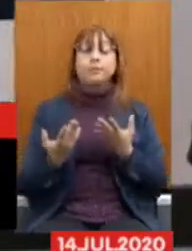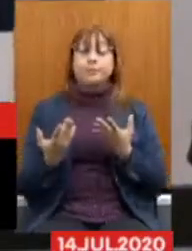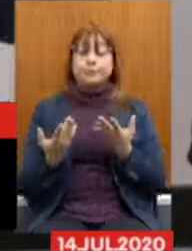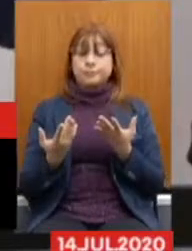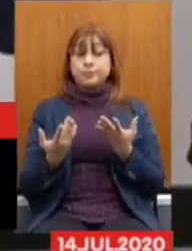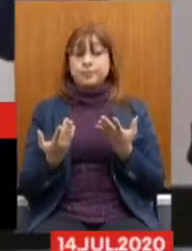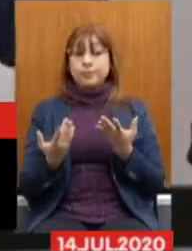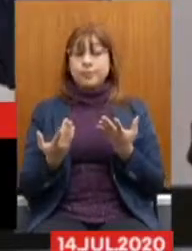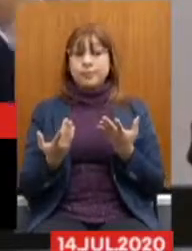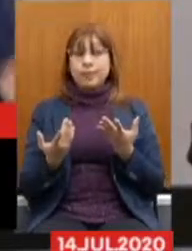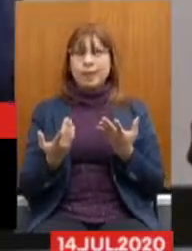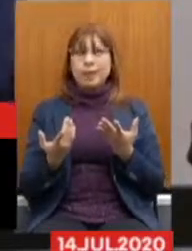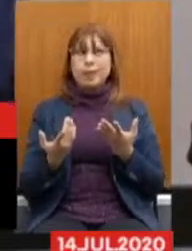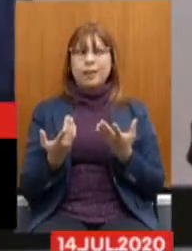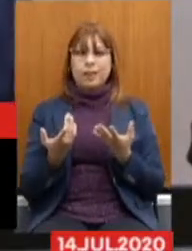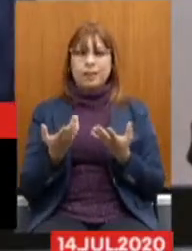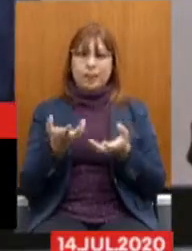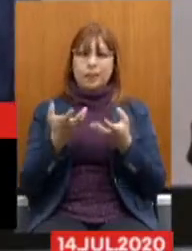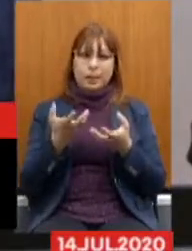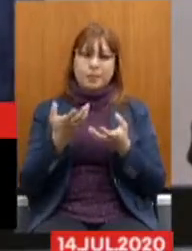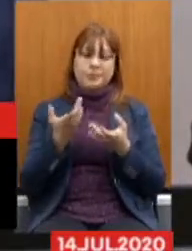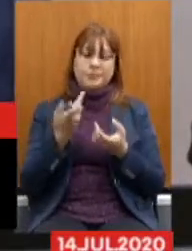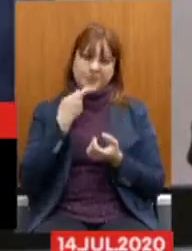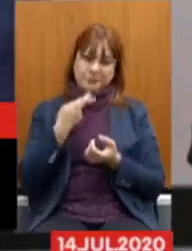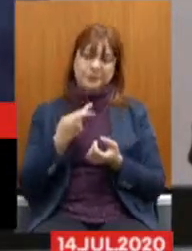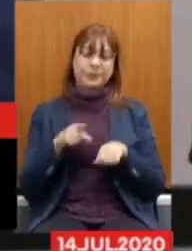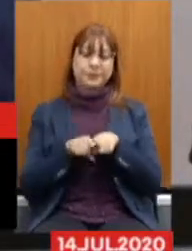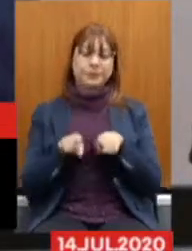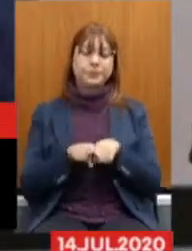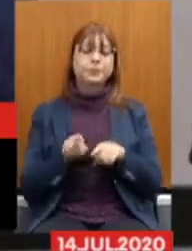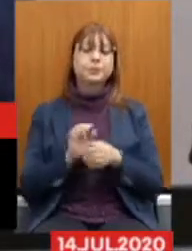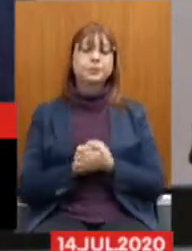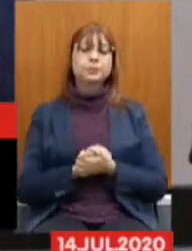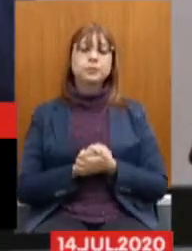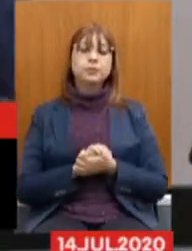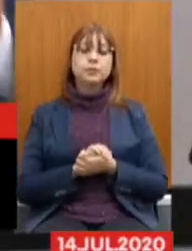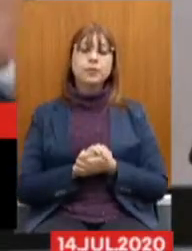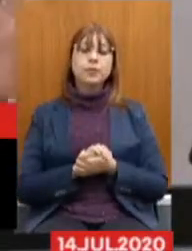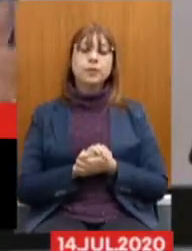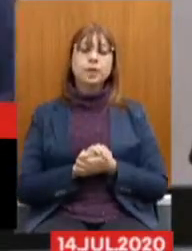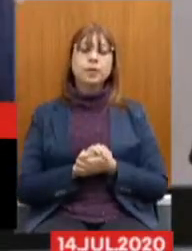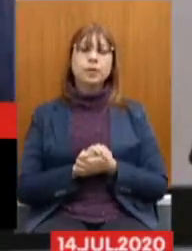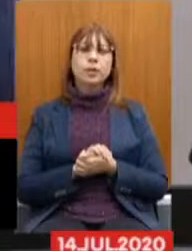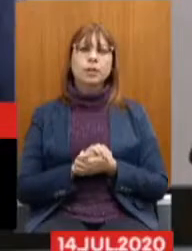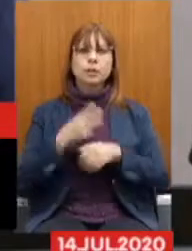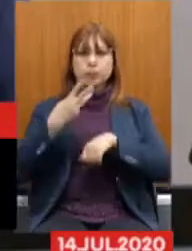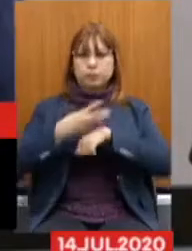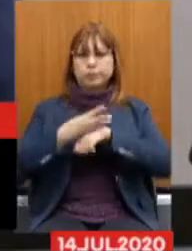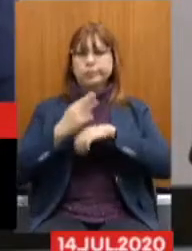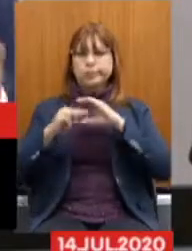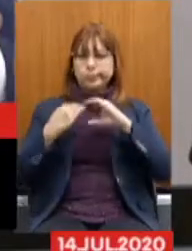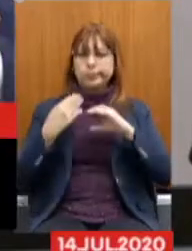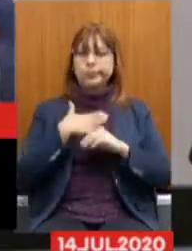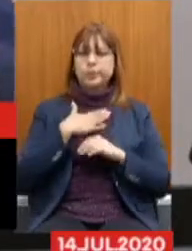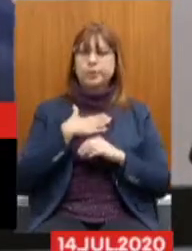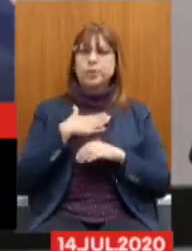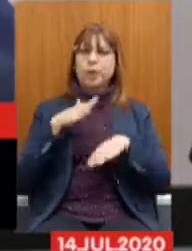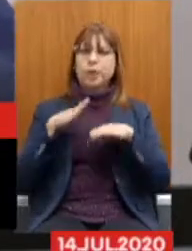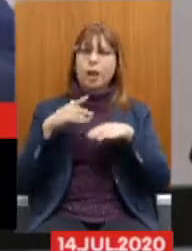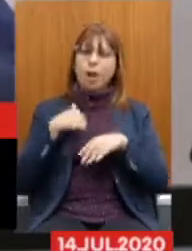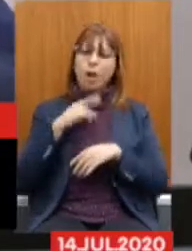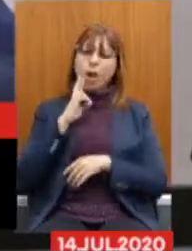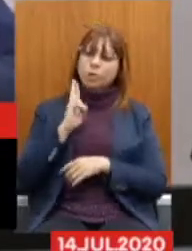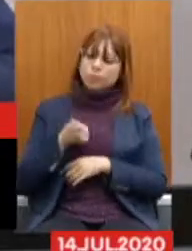Eu recebi, eu gostaria até de colocar, eu tenho recebido algum WhatsApp, aí eu até respondo,